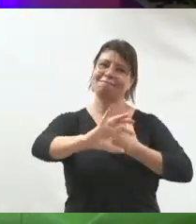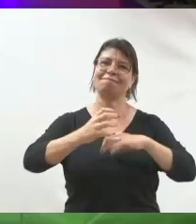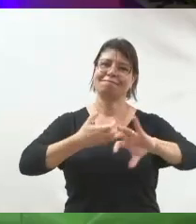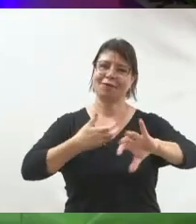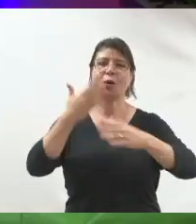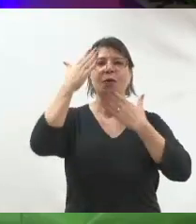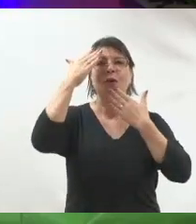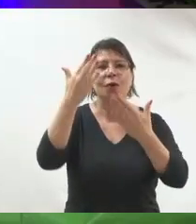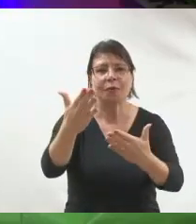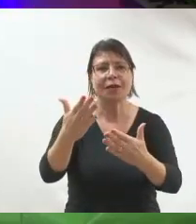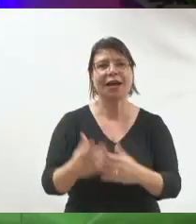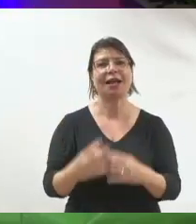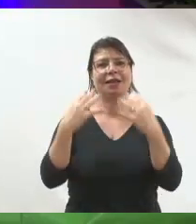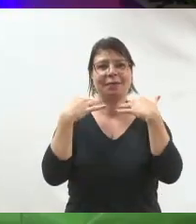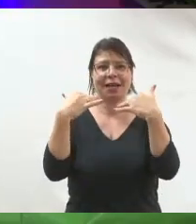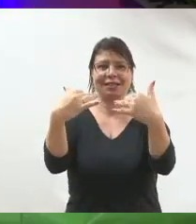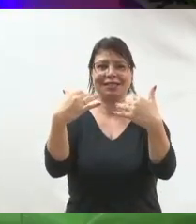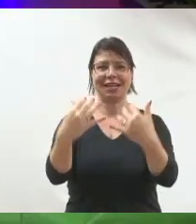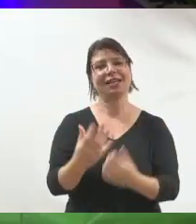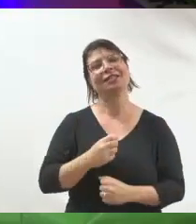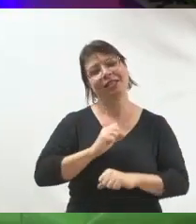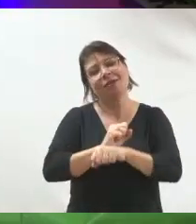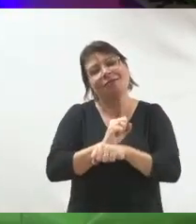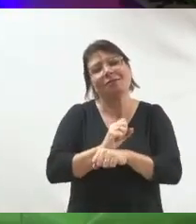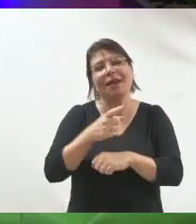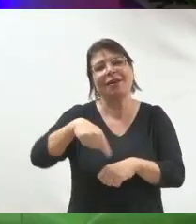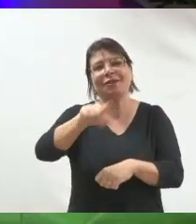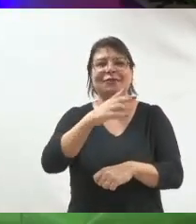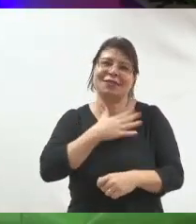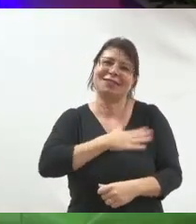audiência e espero que tenha sido proveitoso para vocês.